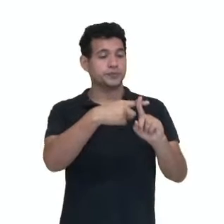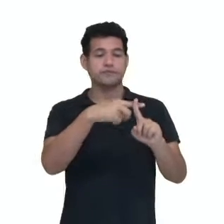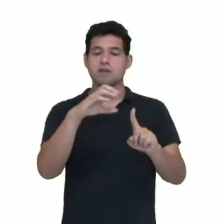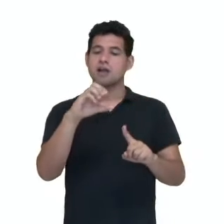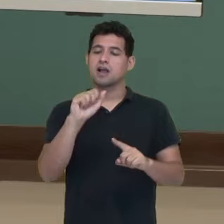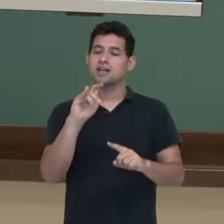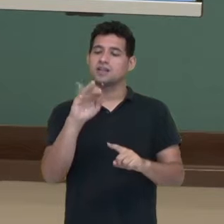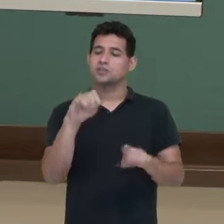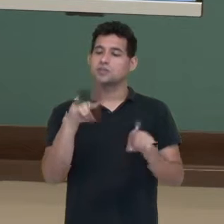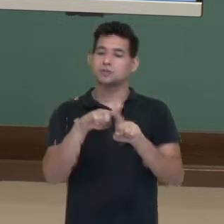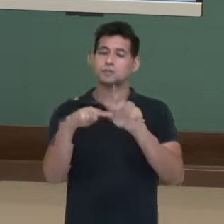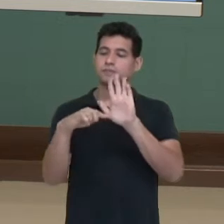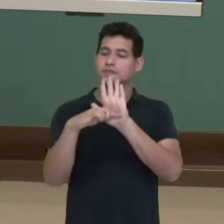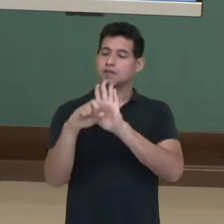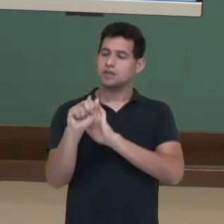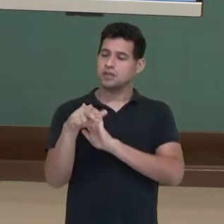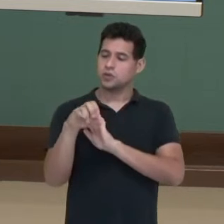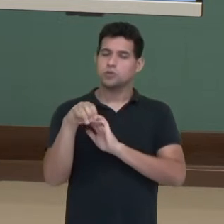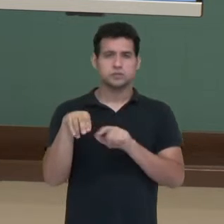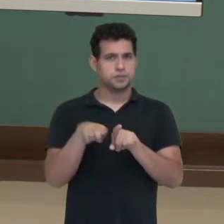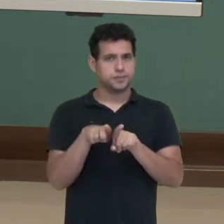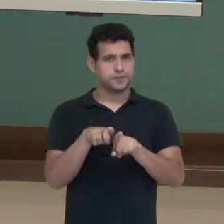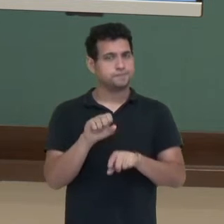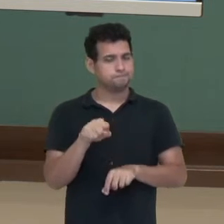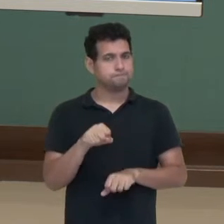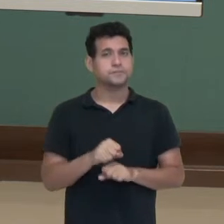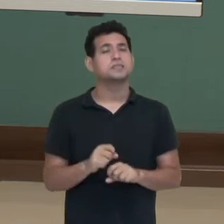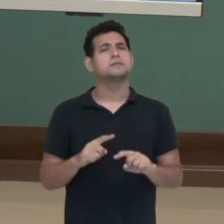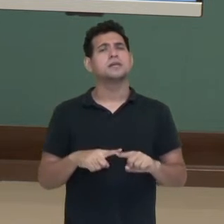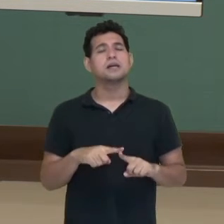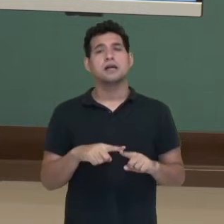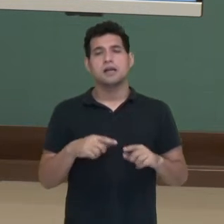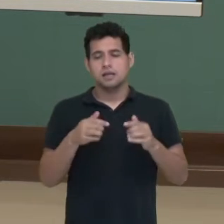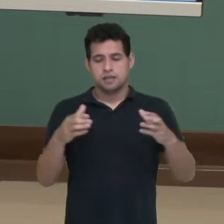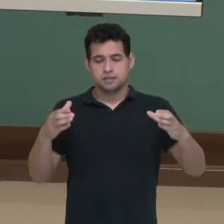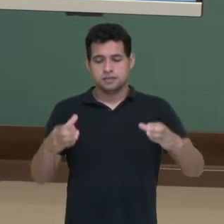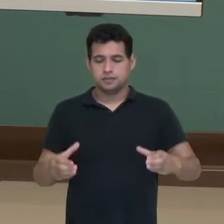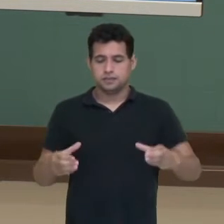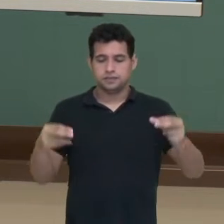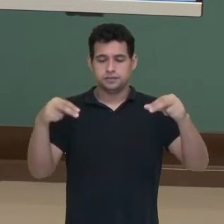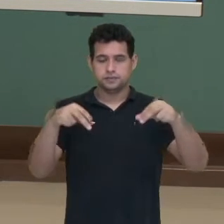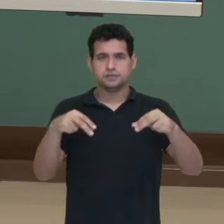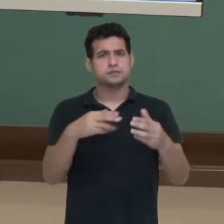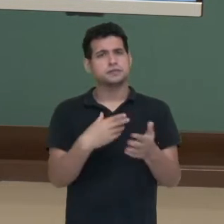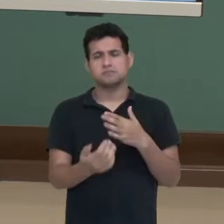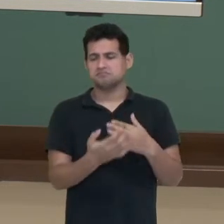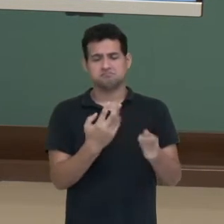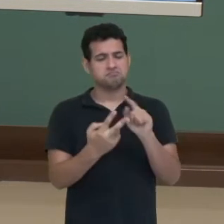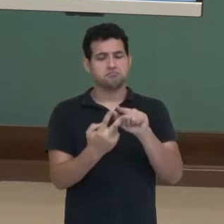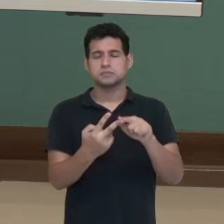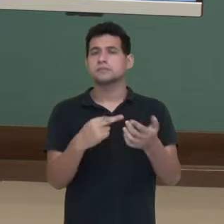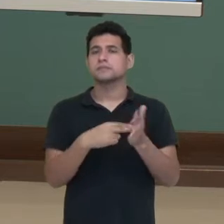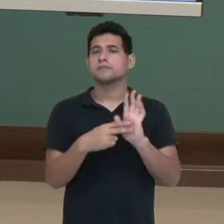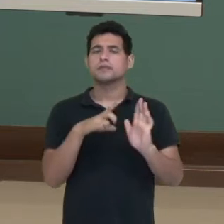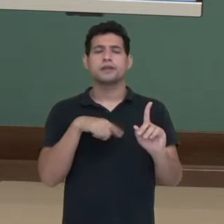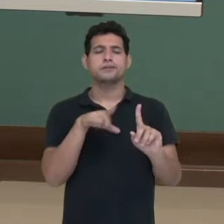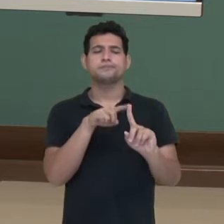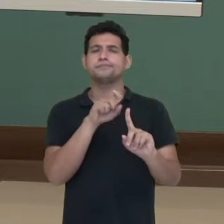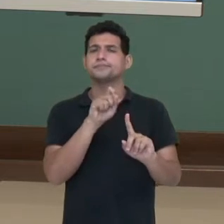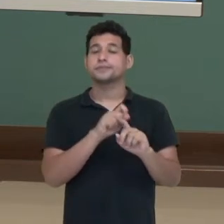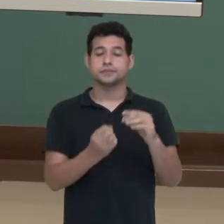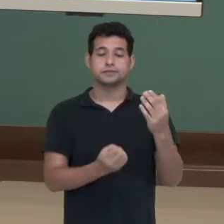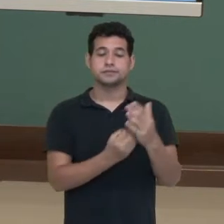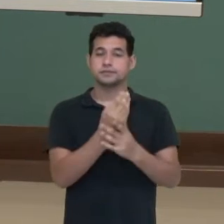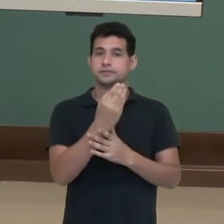e íons negativos, ânions. A eletrólise, tanto a ígnea quanto a aquosa, tem como objetivo a